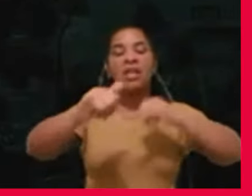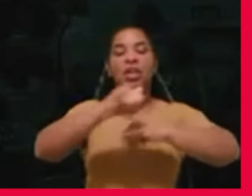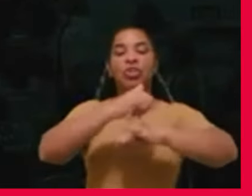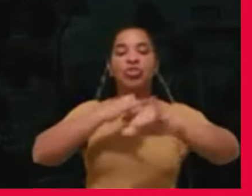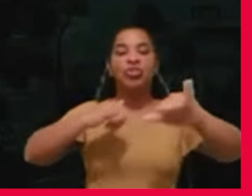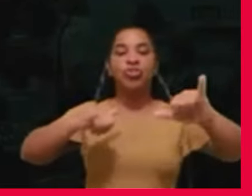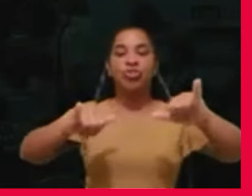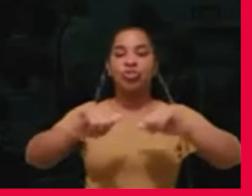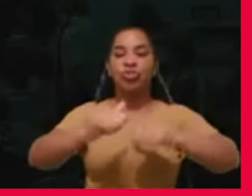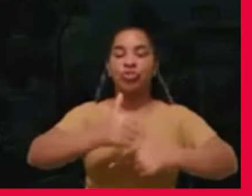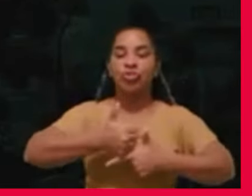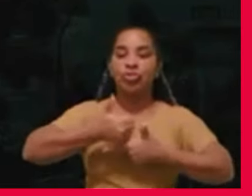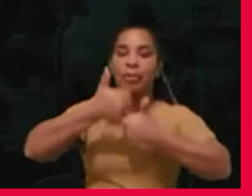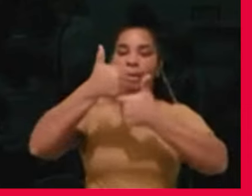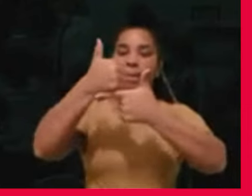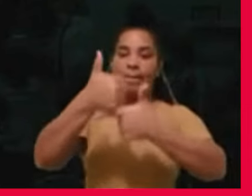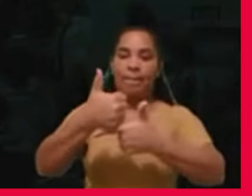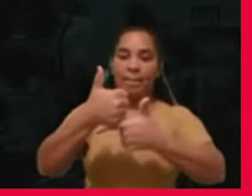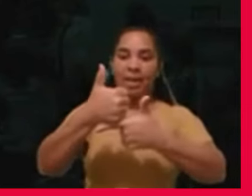são portadores.